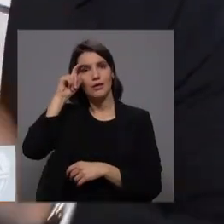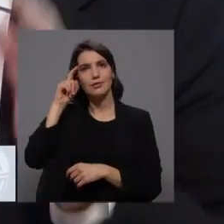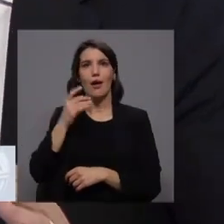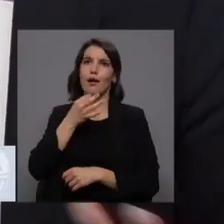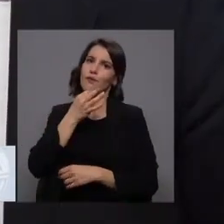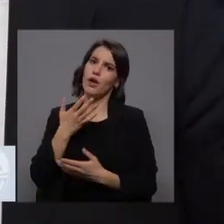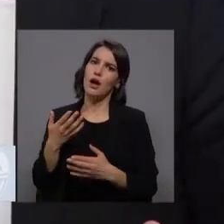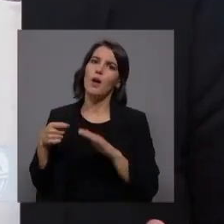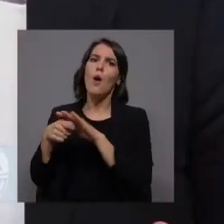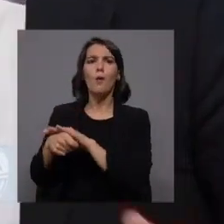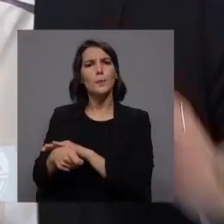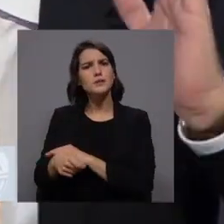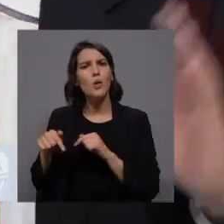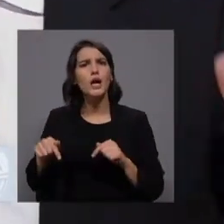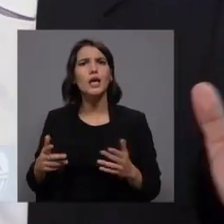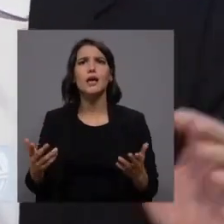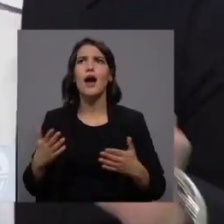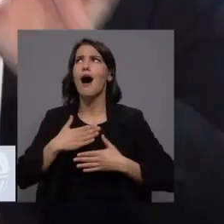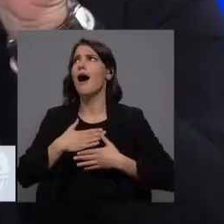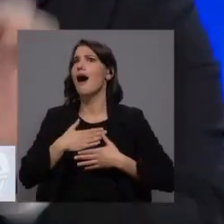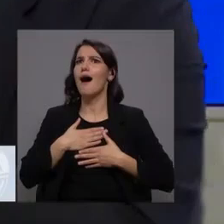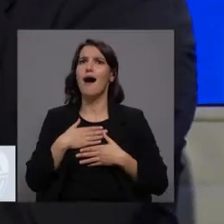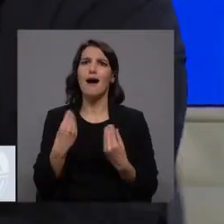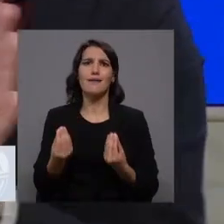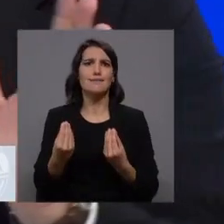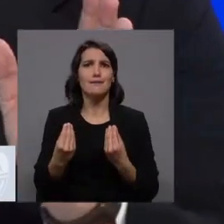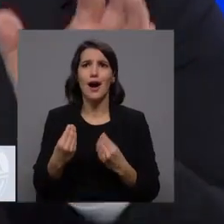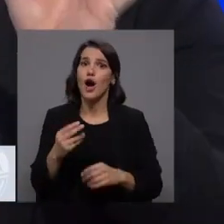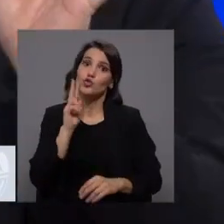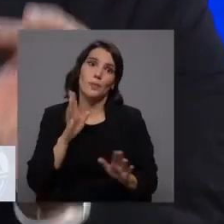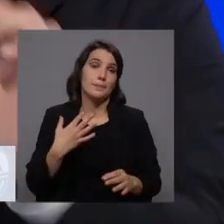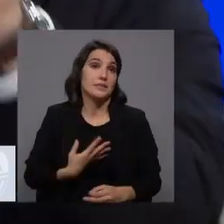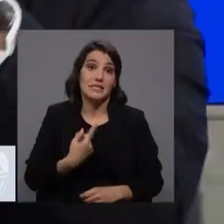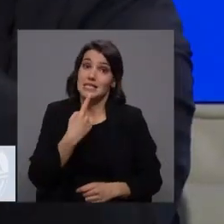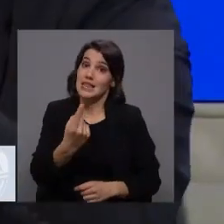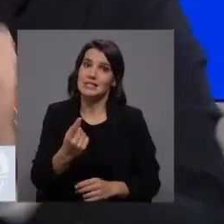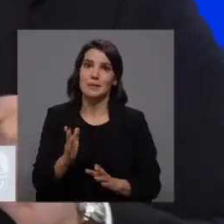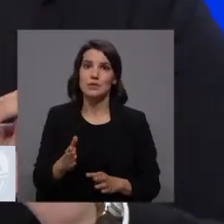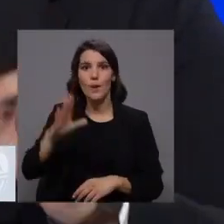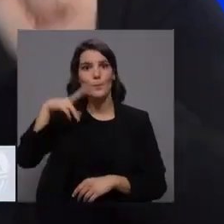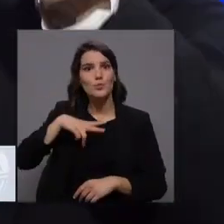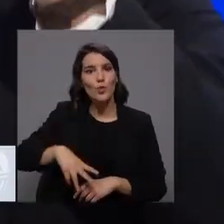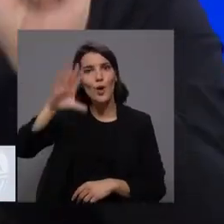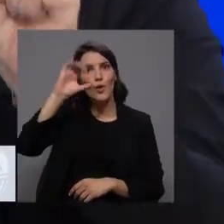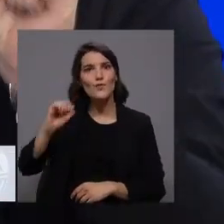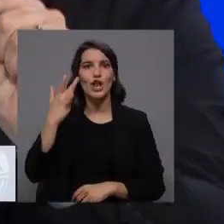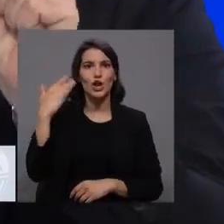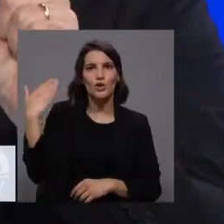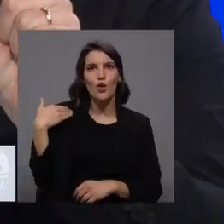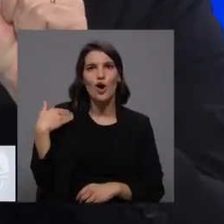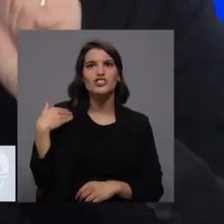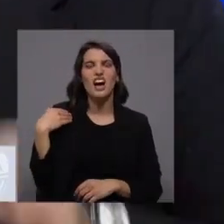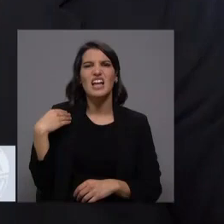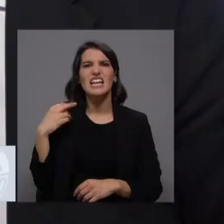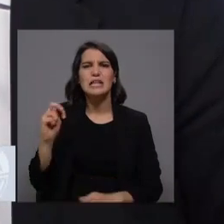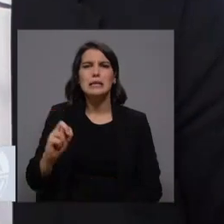a corrupção para cima da mesa. É de bradar aos céus. Portugal... Não, desculpa, agora tenho que dizer isto, Portugal, com o governo de António Costa, passou para a 33ª